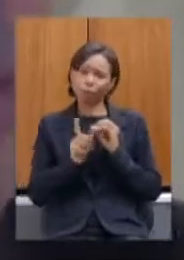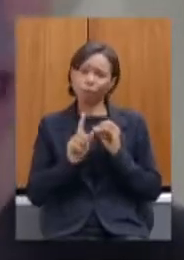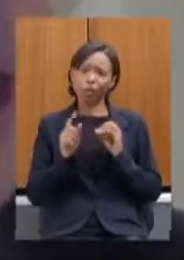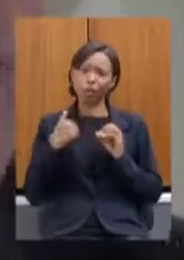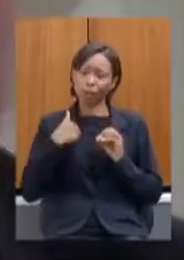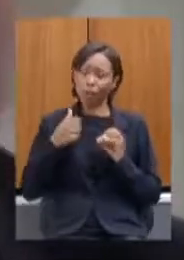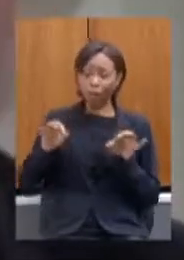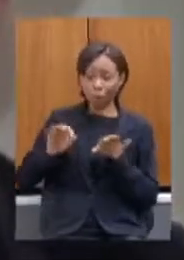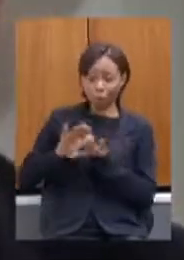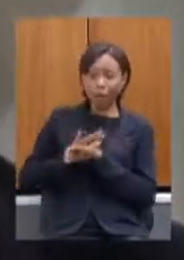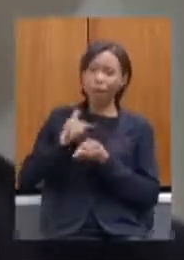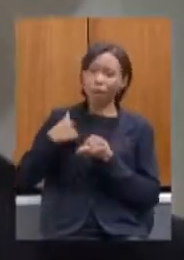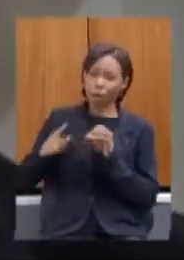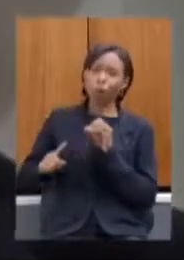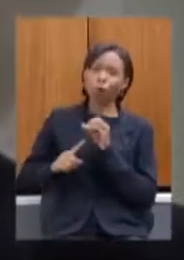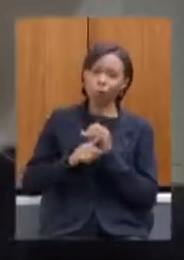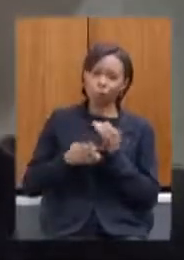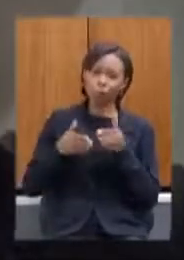vocês podem ficar tranquilos